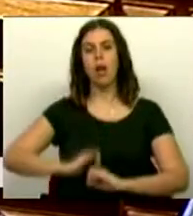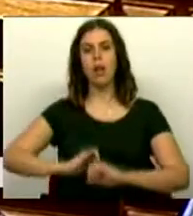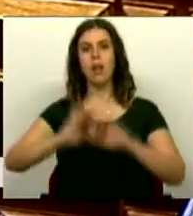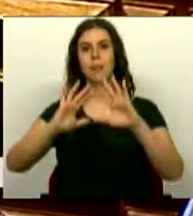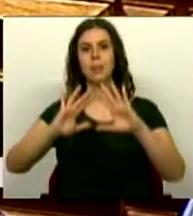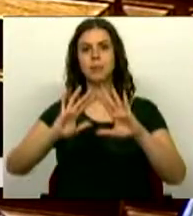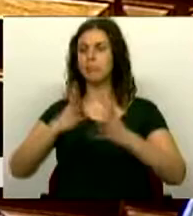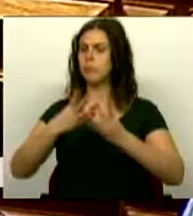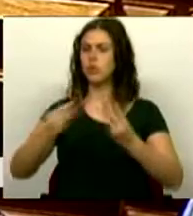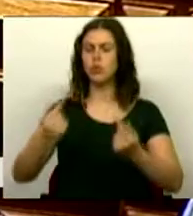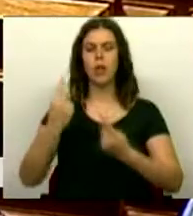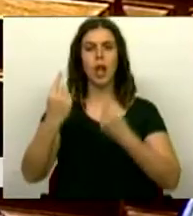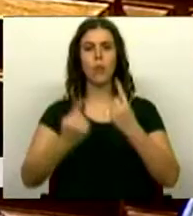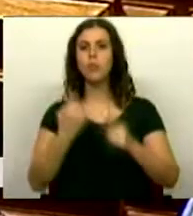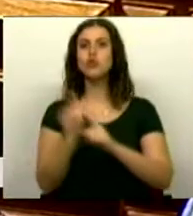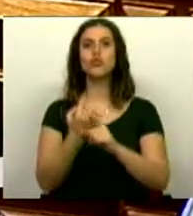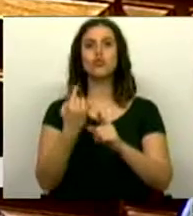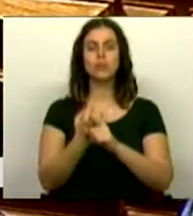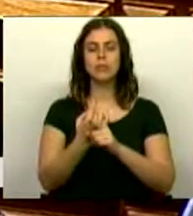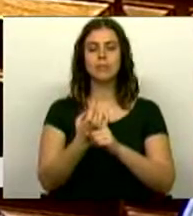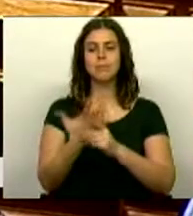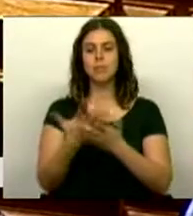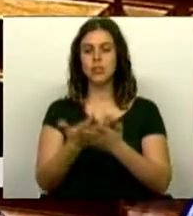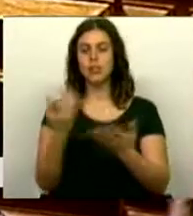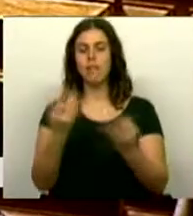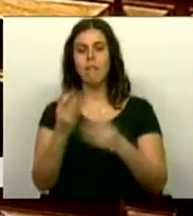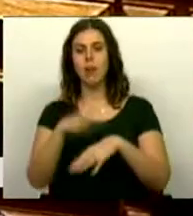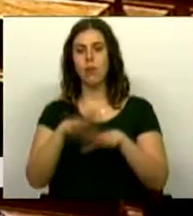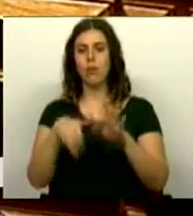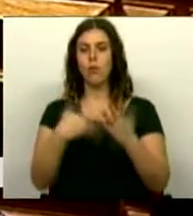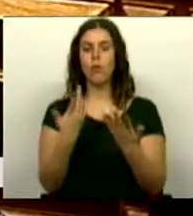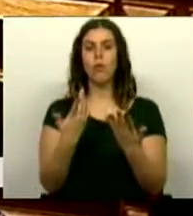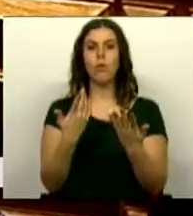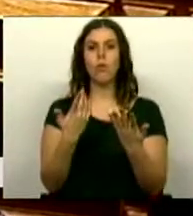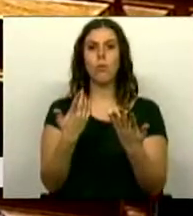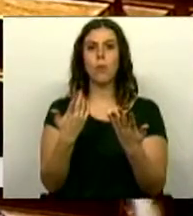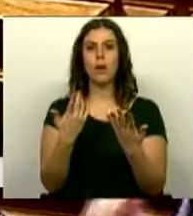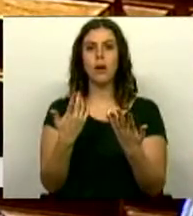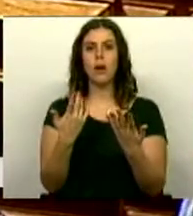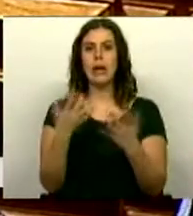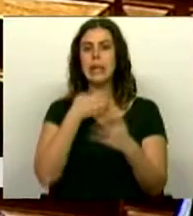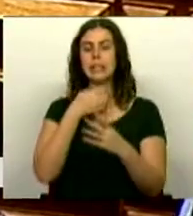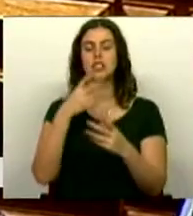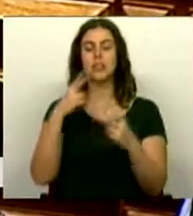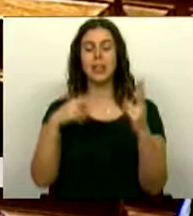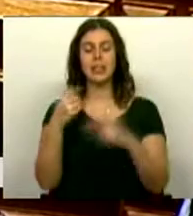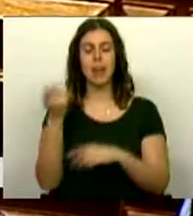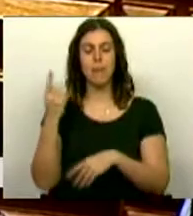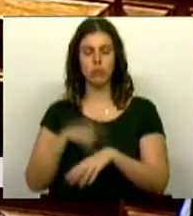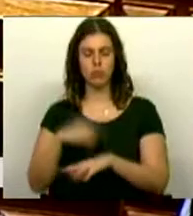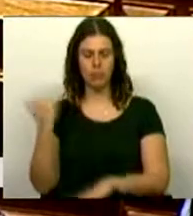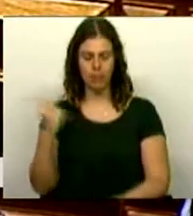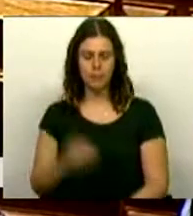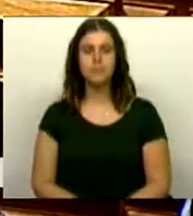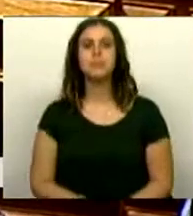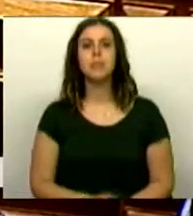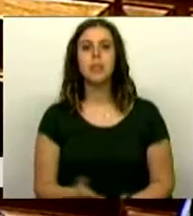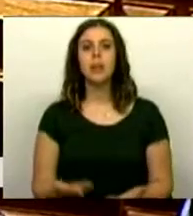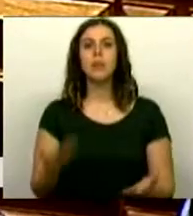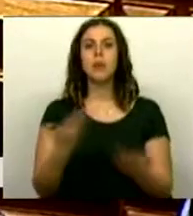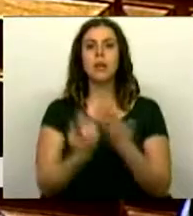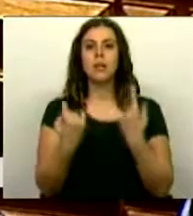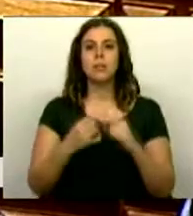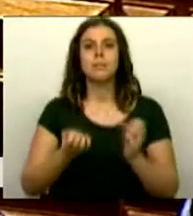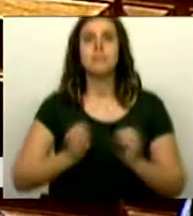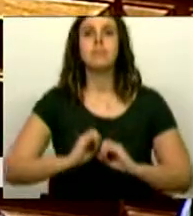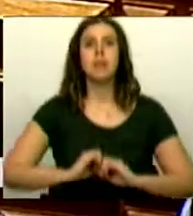resolver algumas das questões que se evidenciaram com a recente crise financeira. A proposta tem,